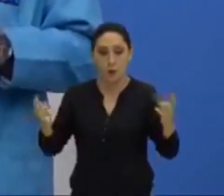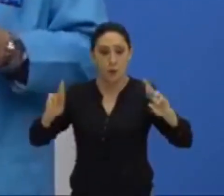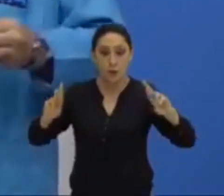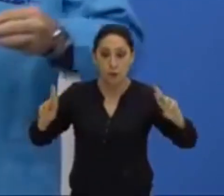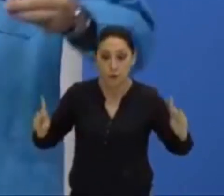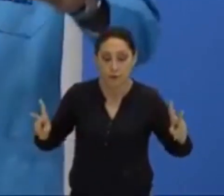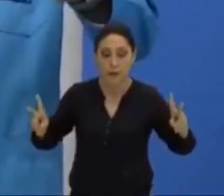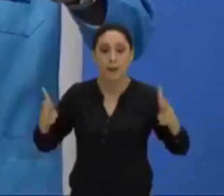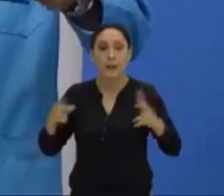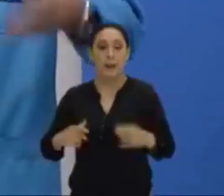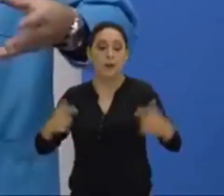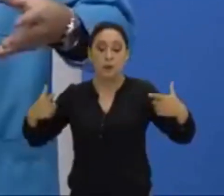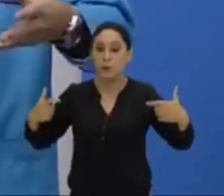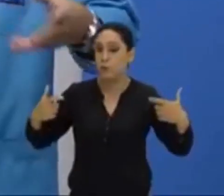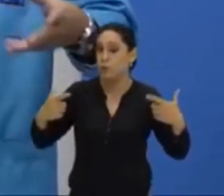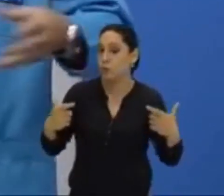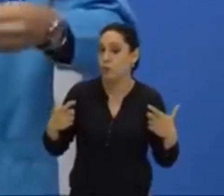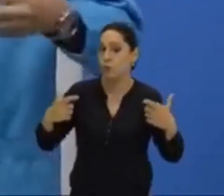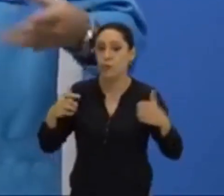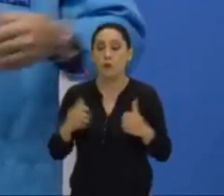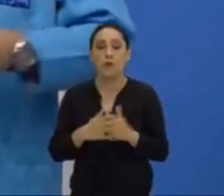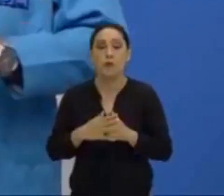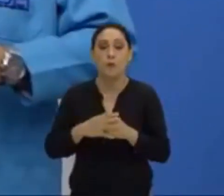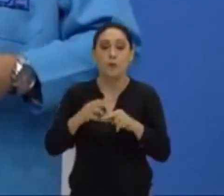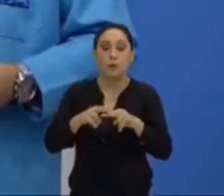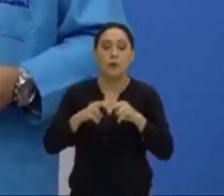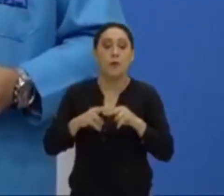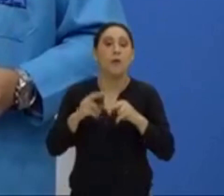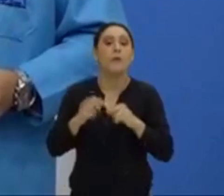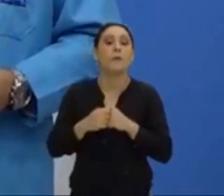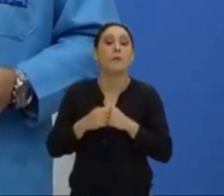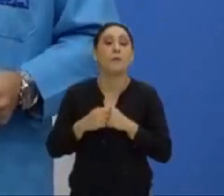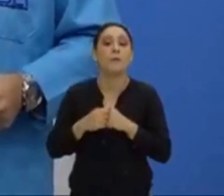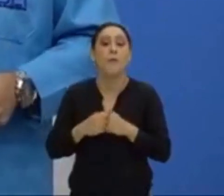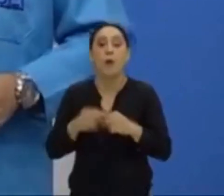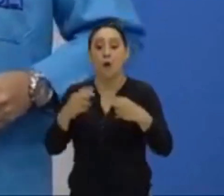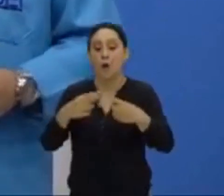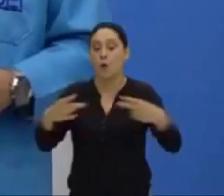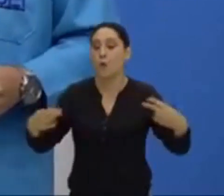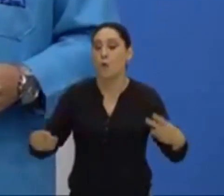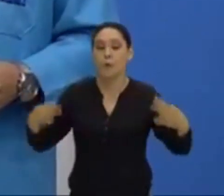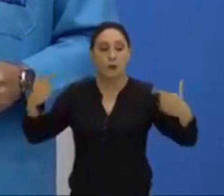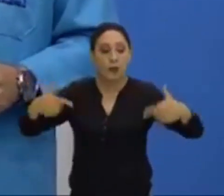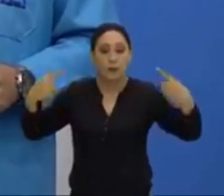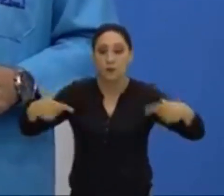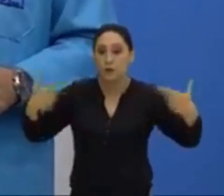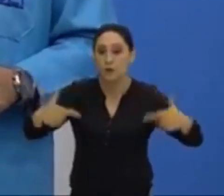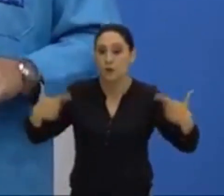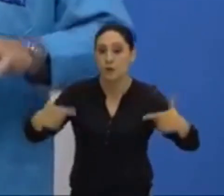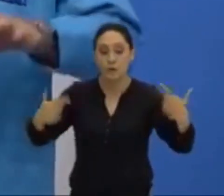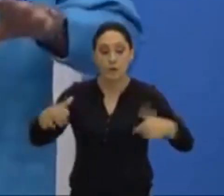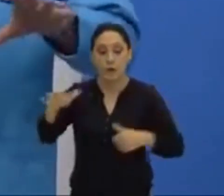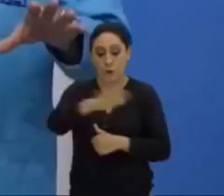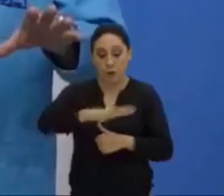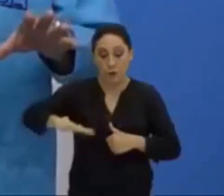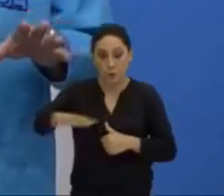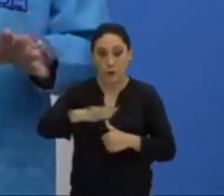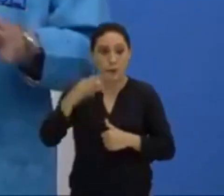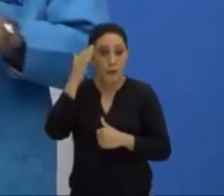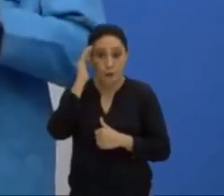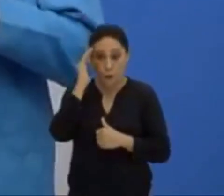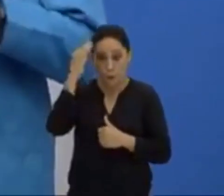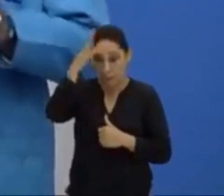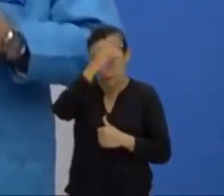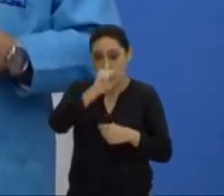passam a ter como pano de luta, ou pano de fundo, ou como objeto de disputa, o território. Para a gente compreender